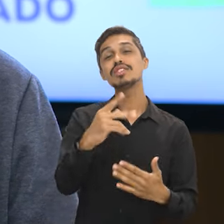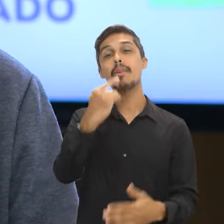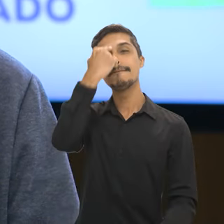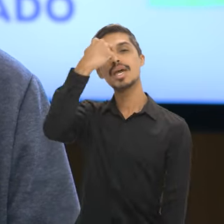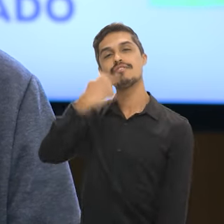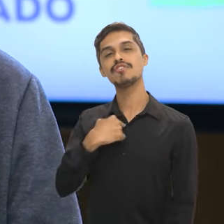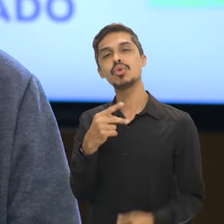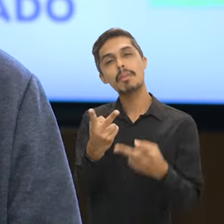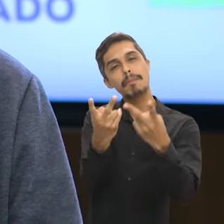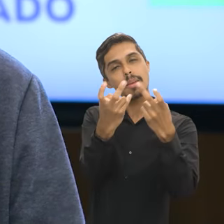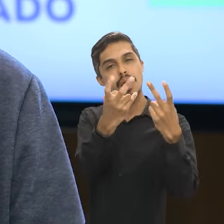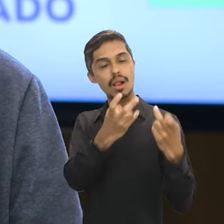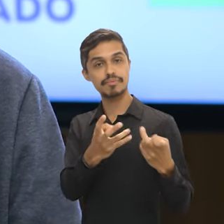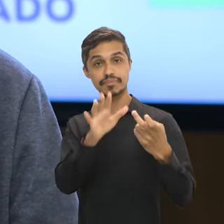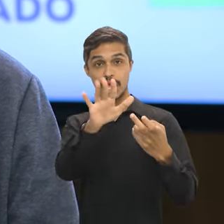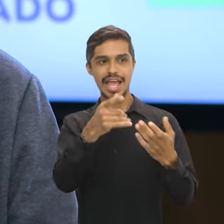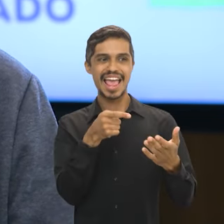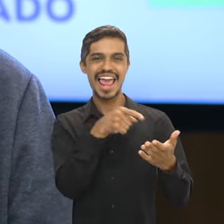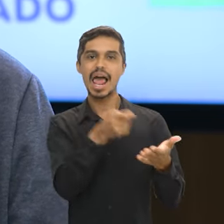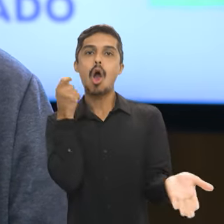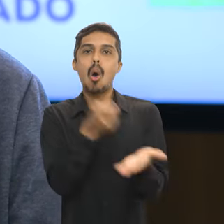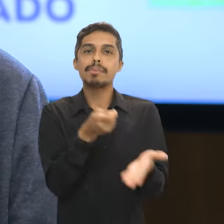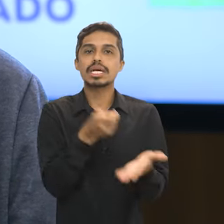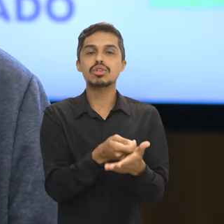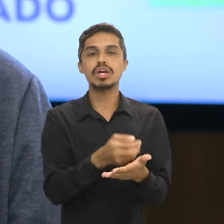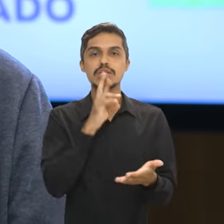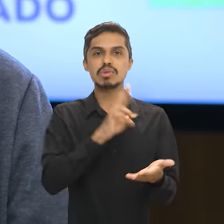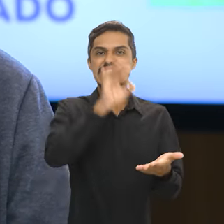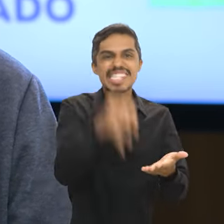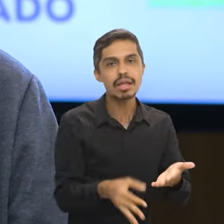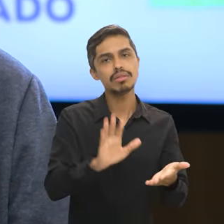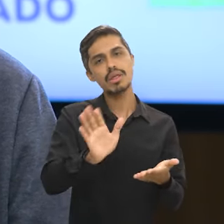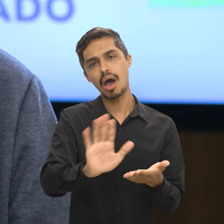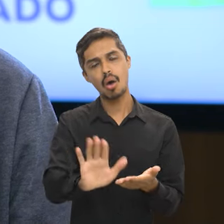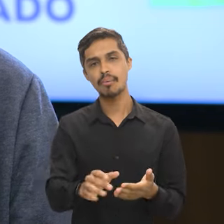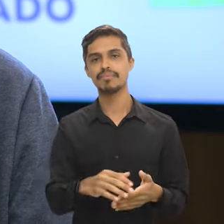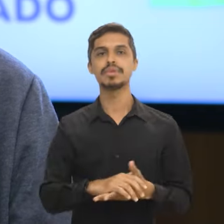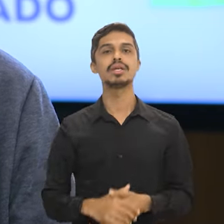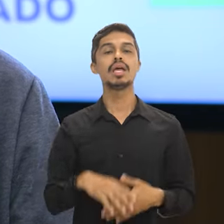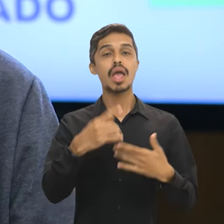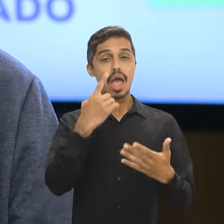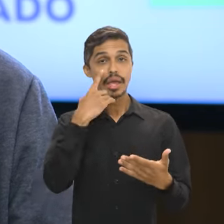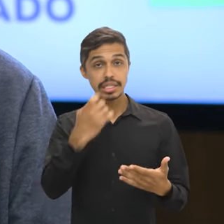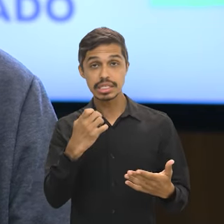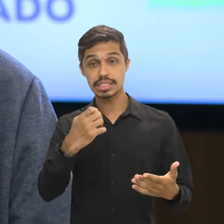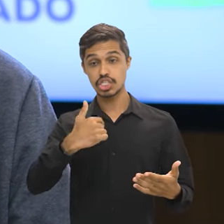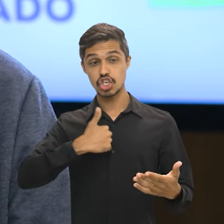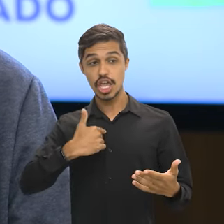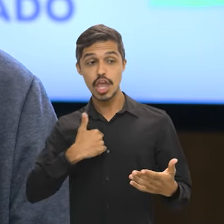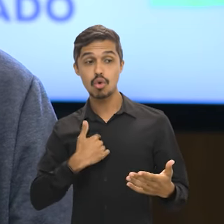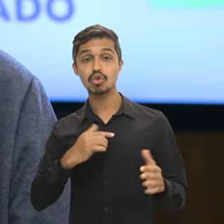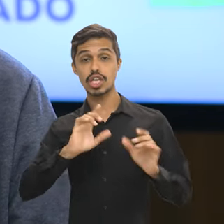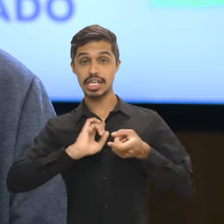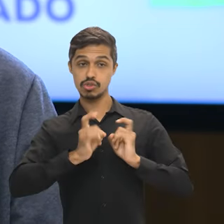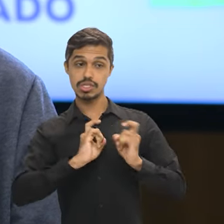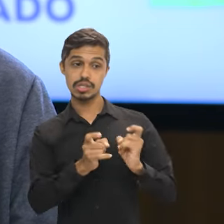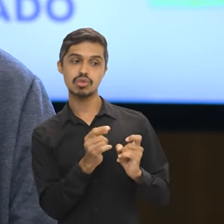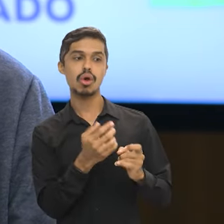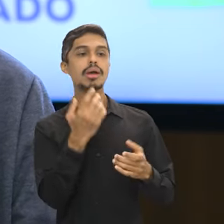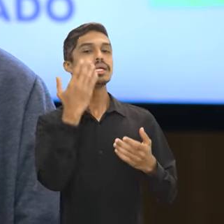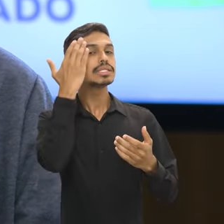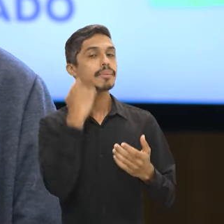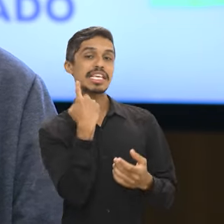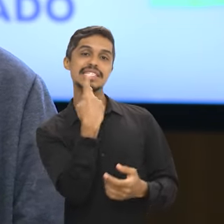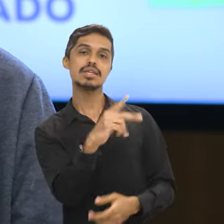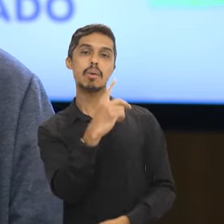candidato. A primeira coisa que eu digo é que elas não são obrigatórias, mas elas são interessantes para quem está organizando o concurso como eu. Por